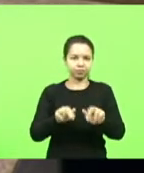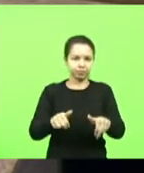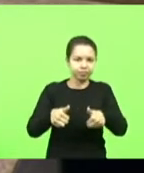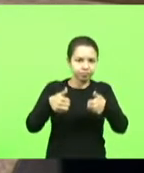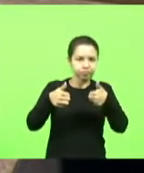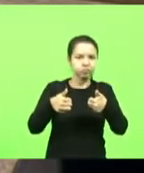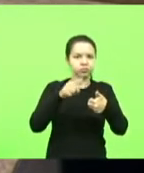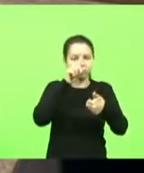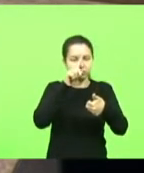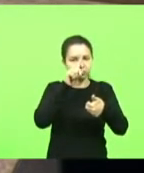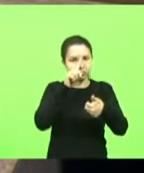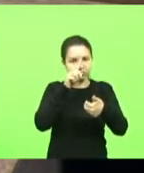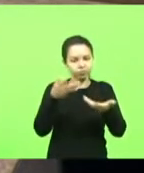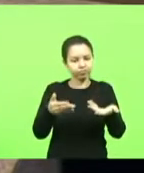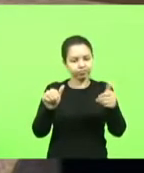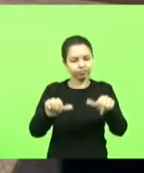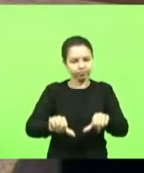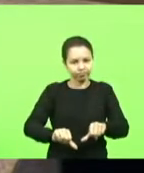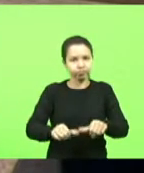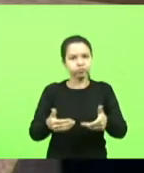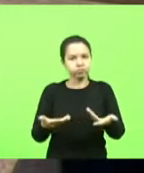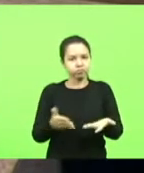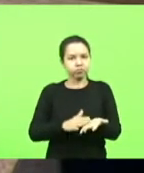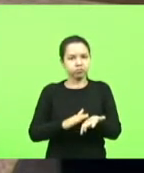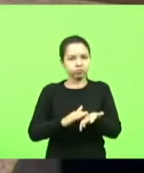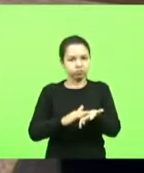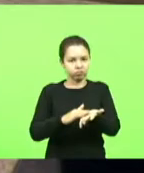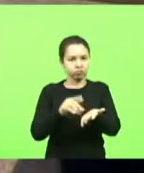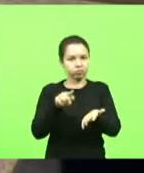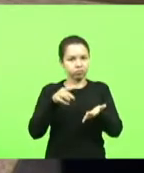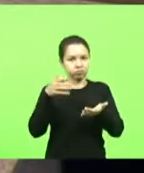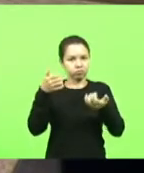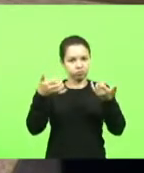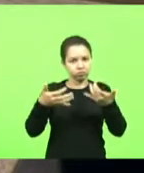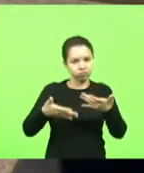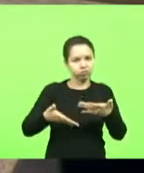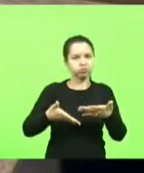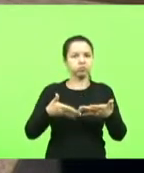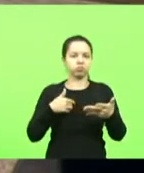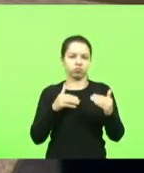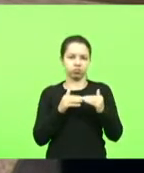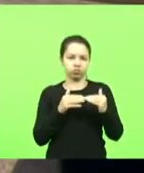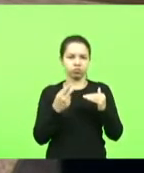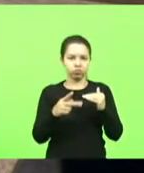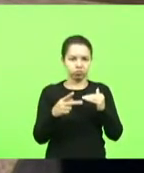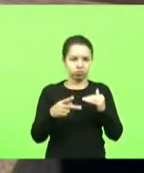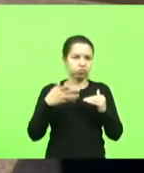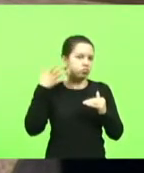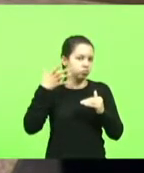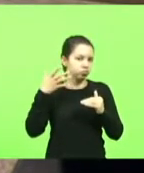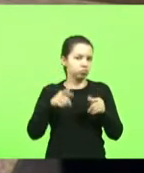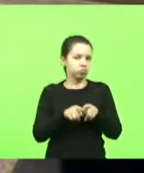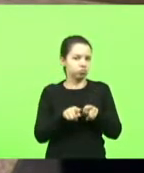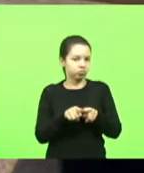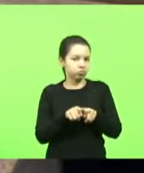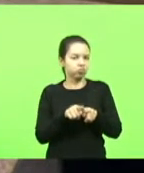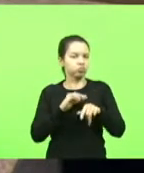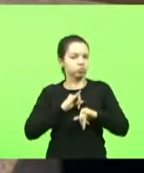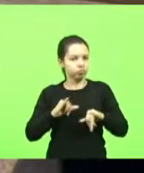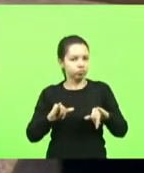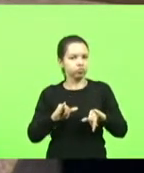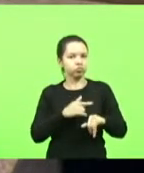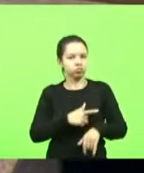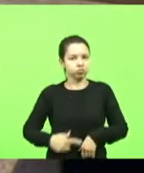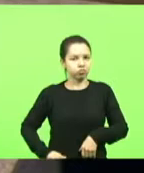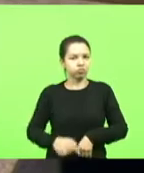riscos que oferece hoje então parabéns pela sua pela sua manifestação e corroboro aqui as suas palavras e também me manifesto no sentido de que o governo do